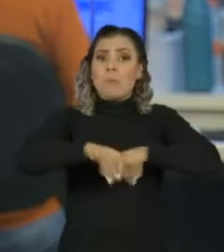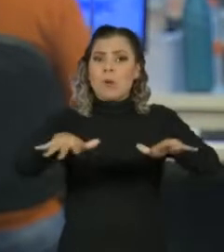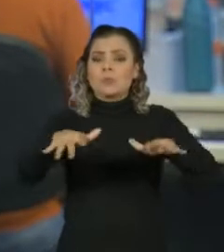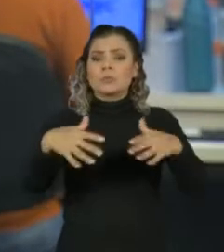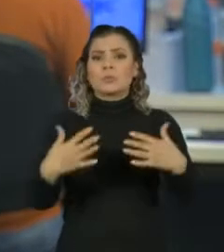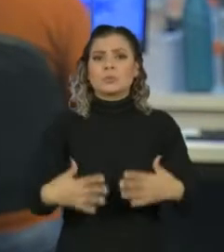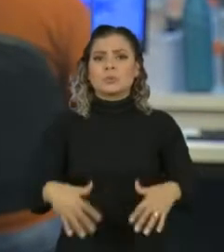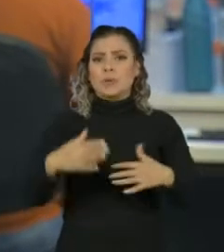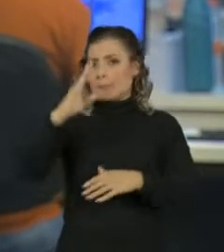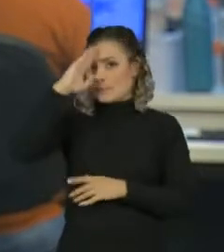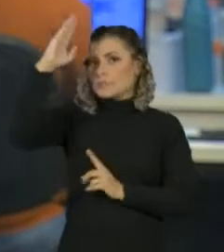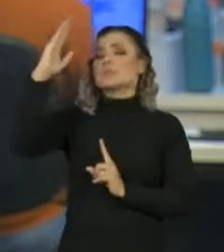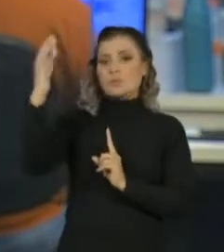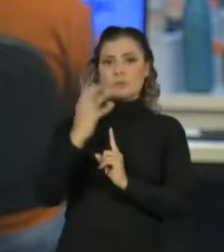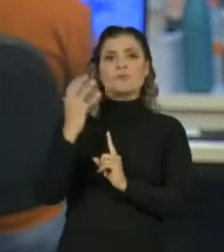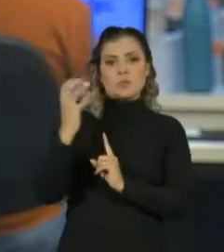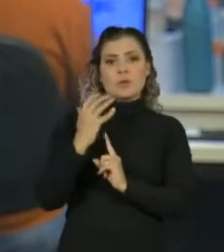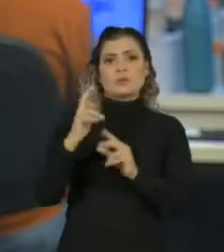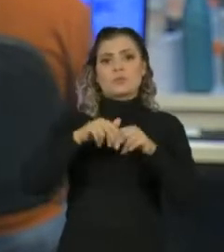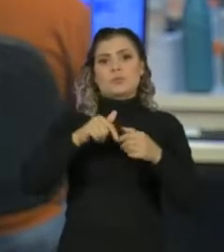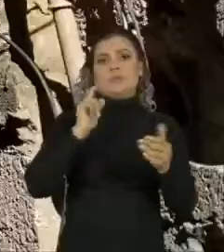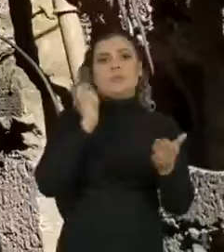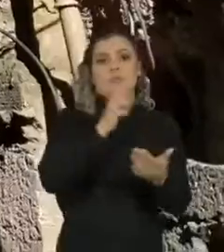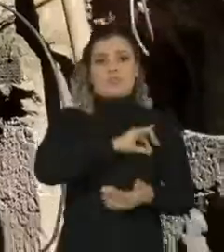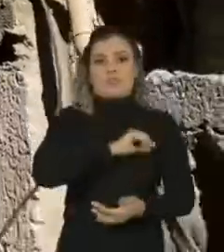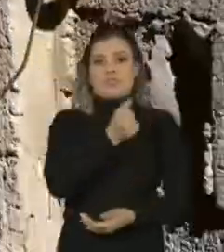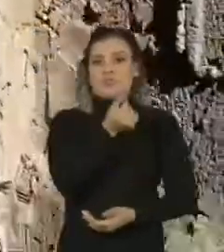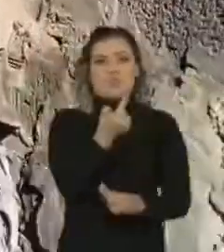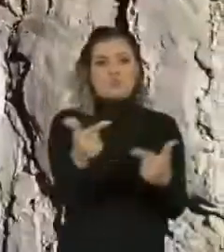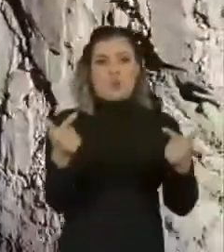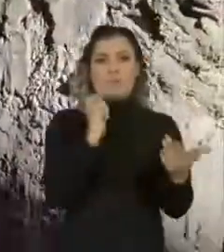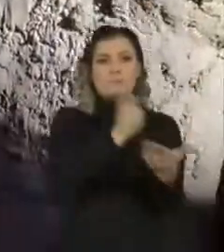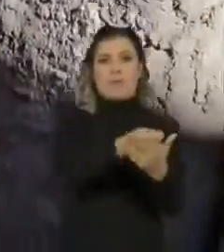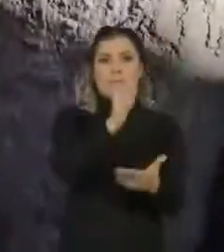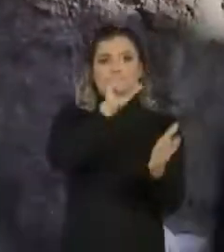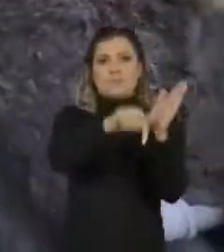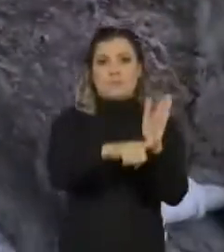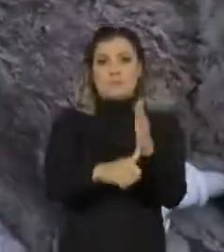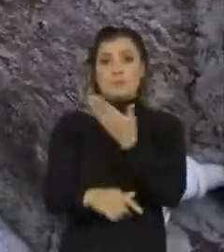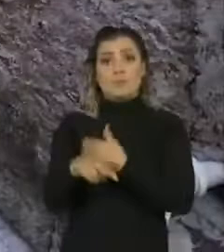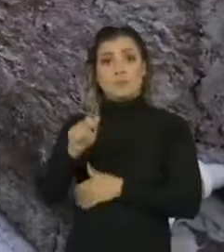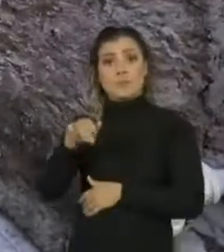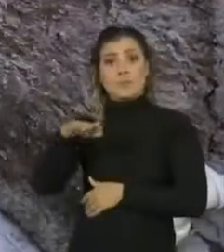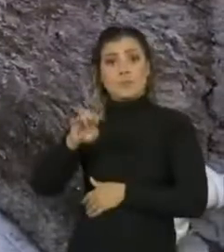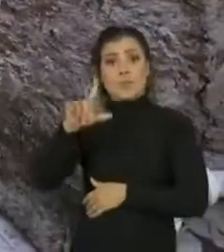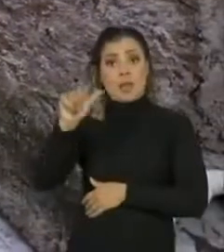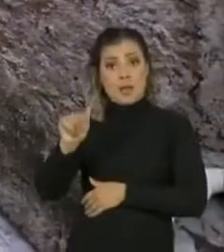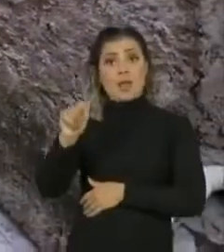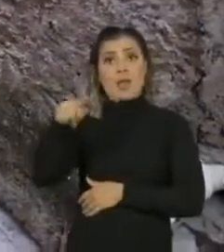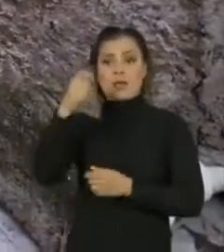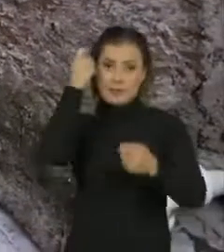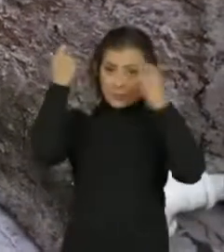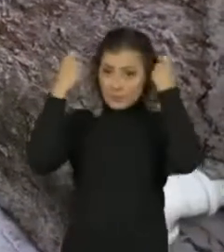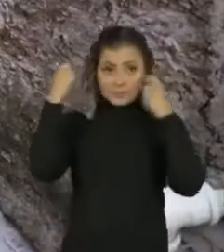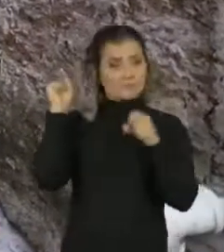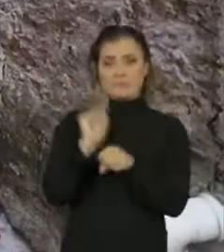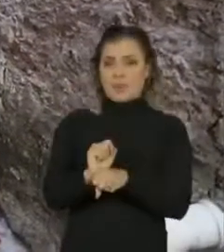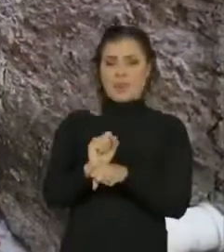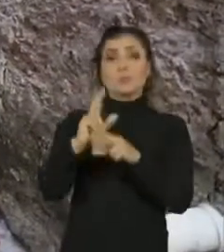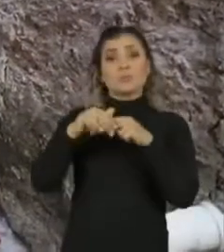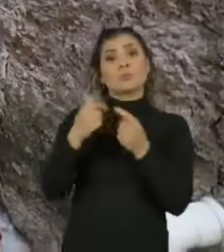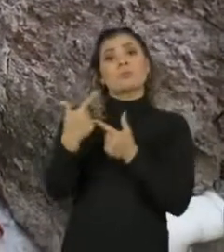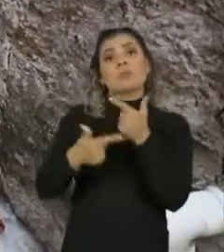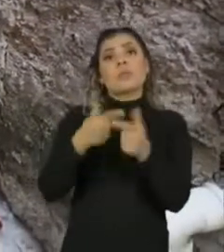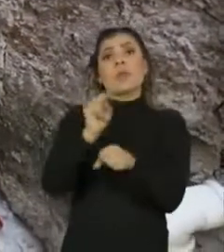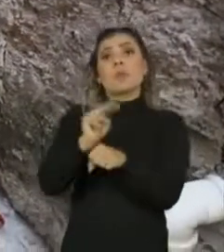apontada como a principal razão para os atrasos. Pamela Ferreira, cabeleireira autônoma, está parada e agora faz bico